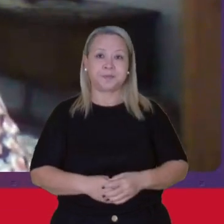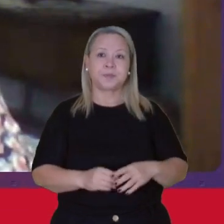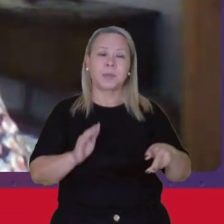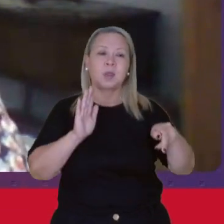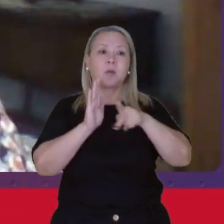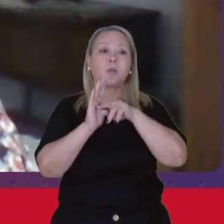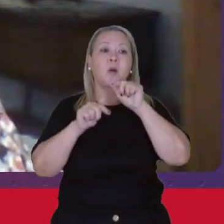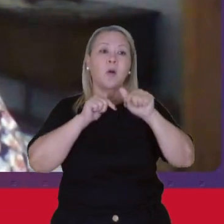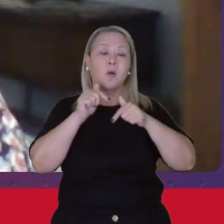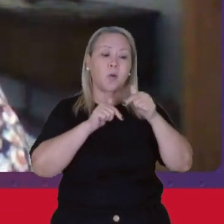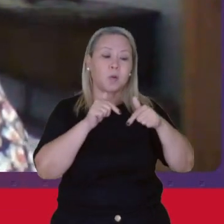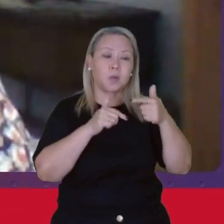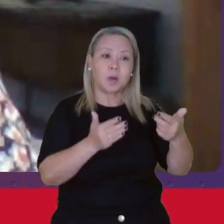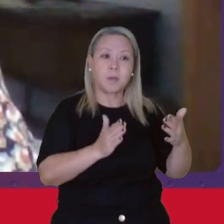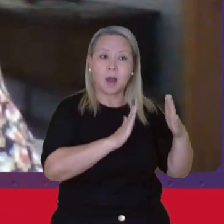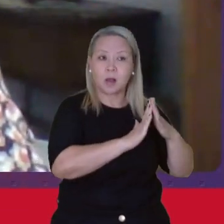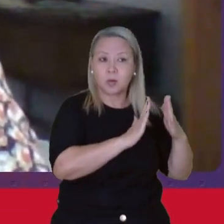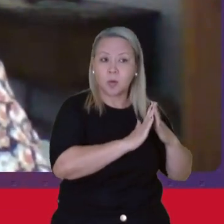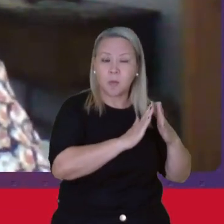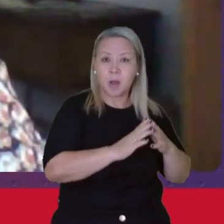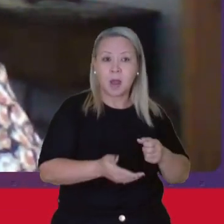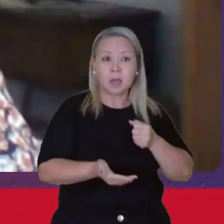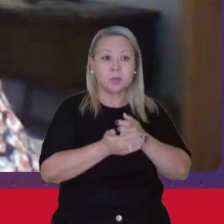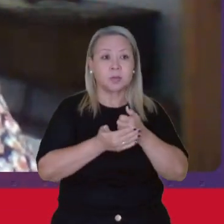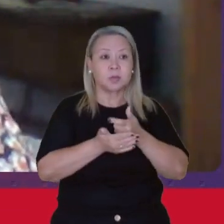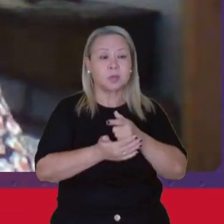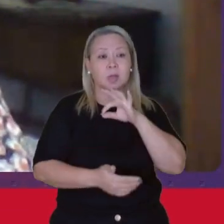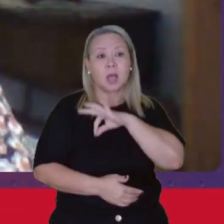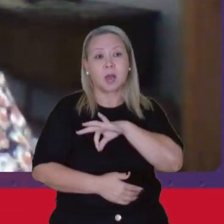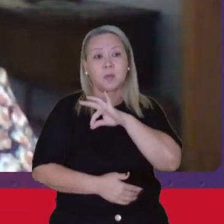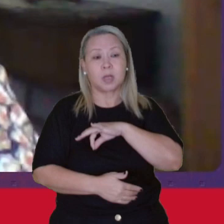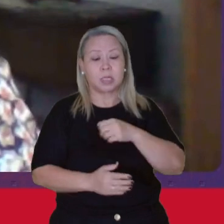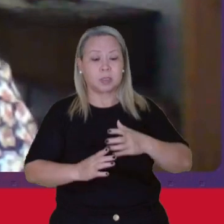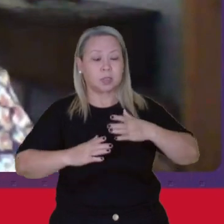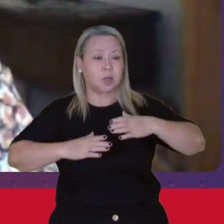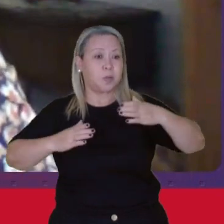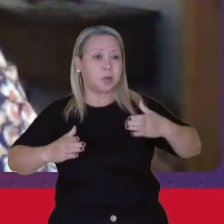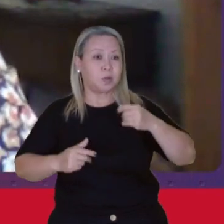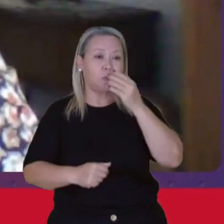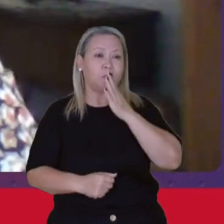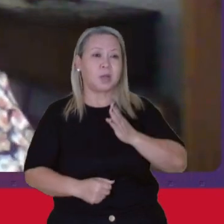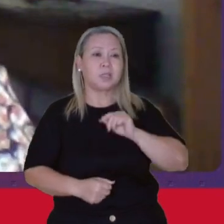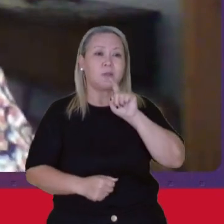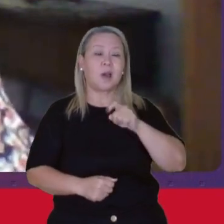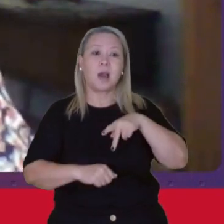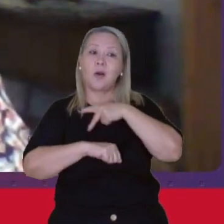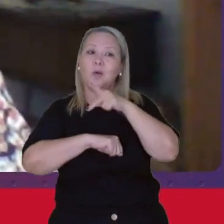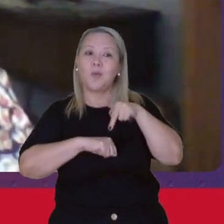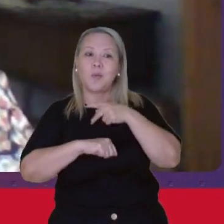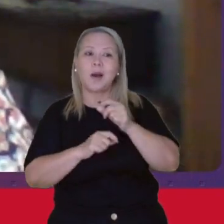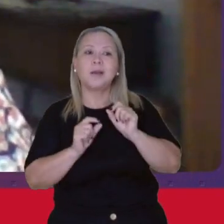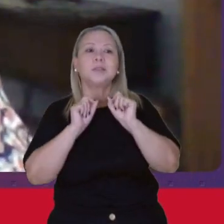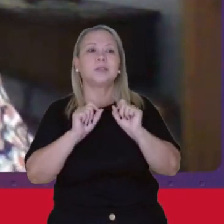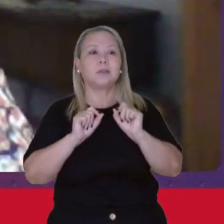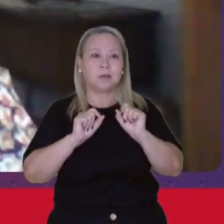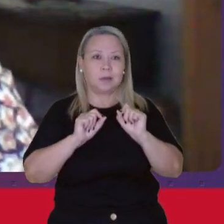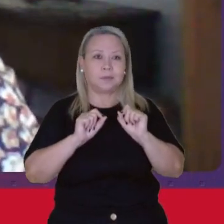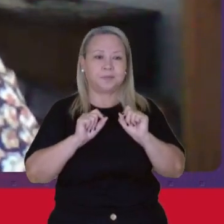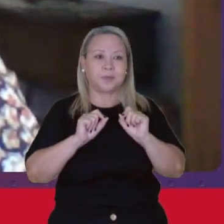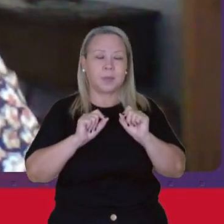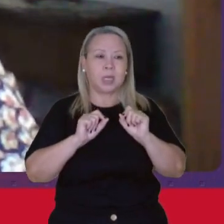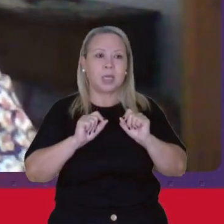trabalho doméstico remunerado Que cresceu enormemente no Brasil O Brasil é o país em que se